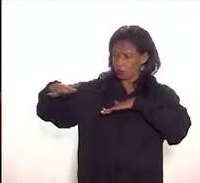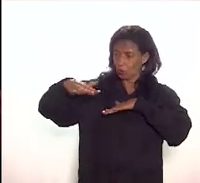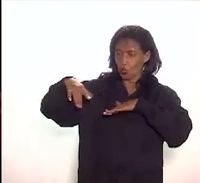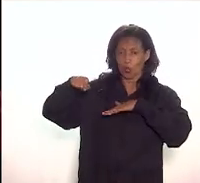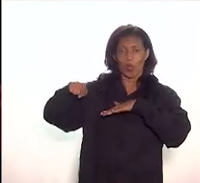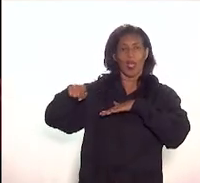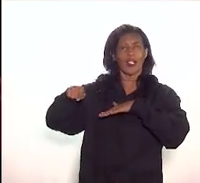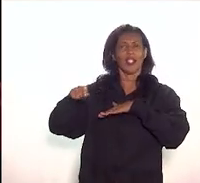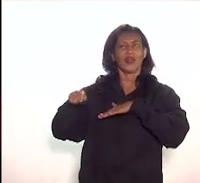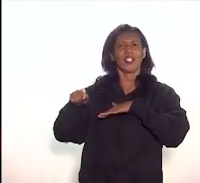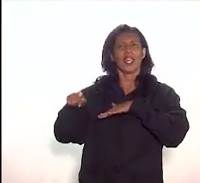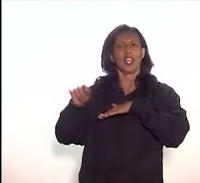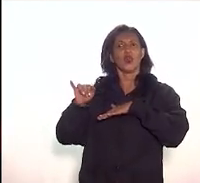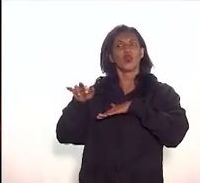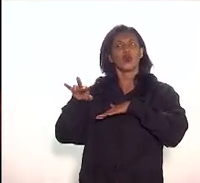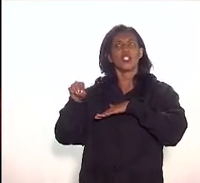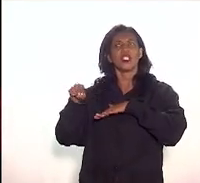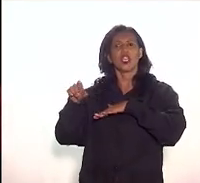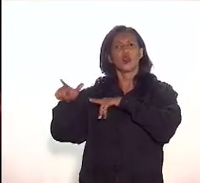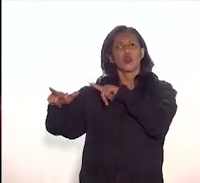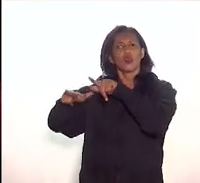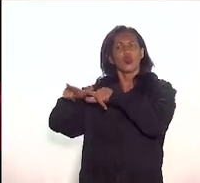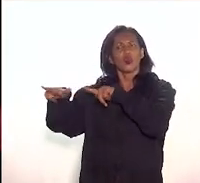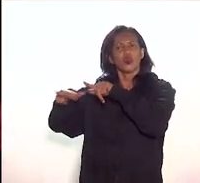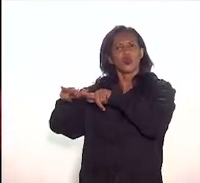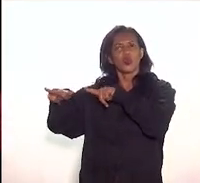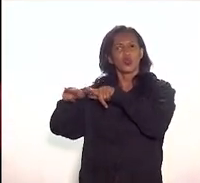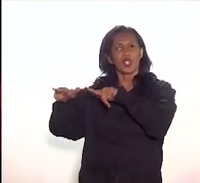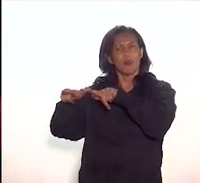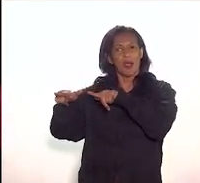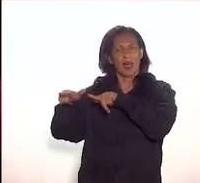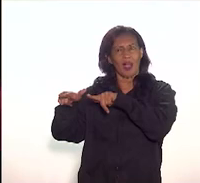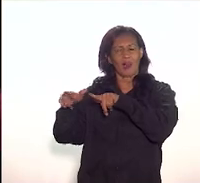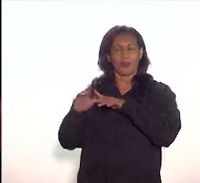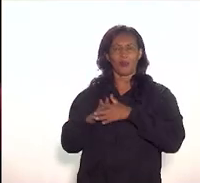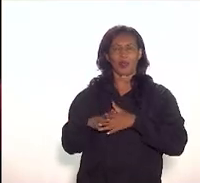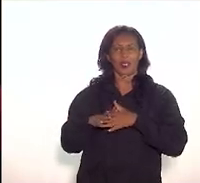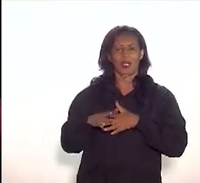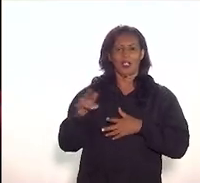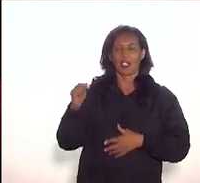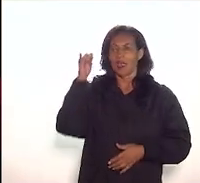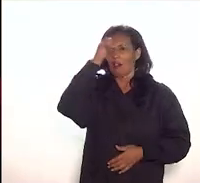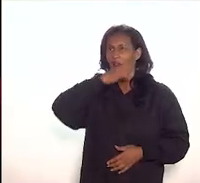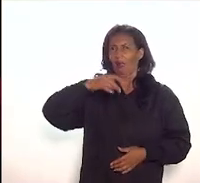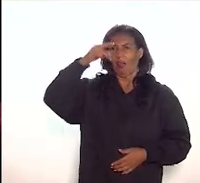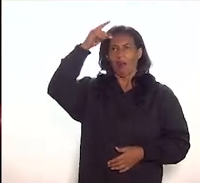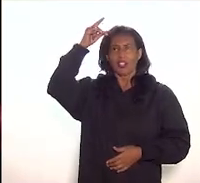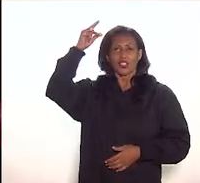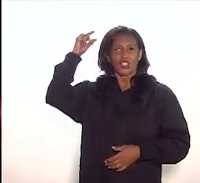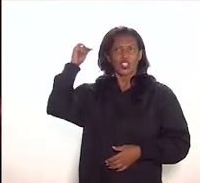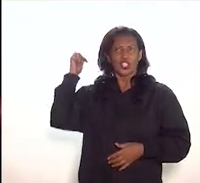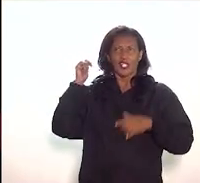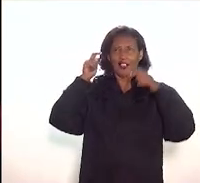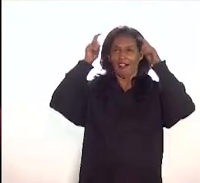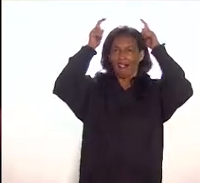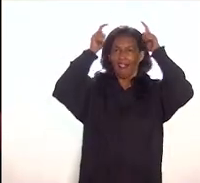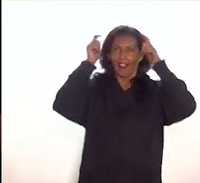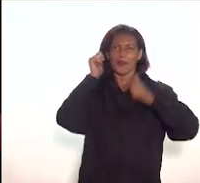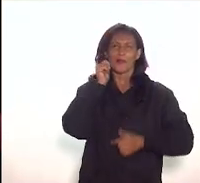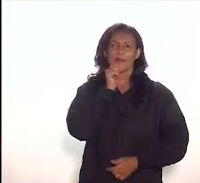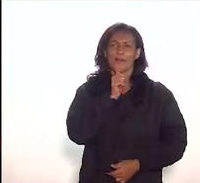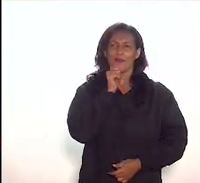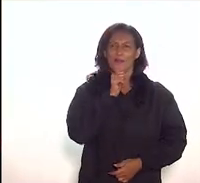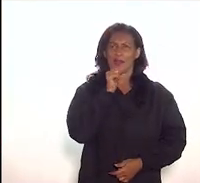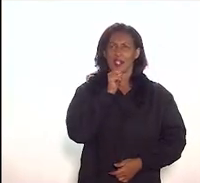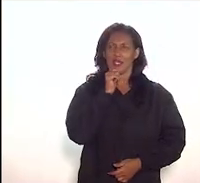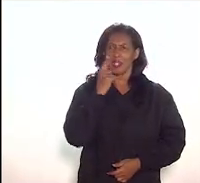Tavares Bastos a comunidade da Tavares Bastos ela é assentada sobre a antiga fazenda da princesa ali você tem